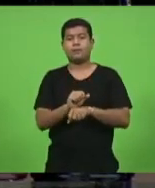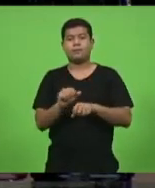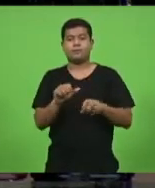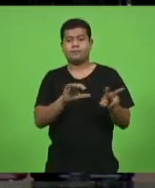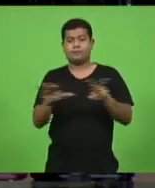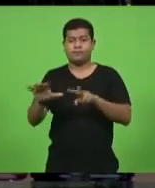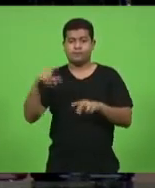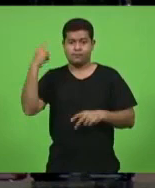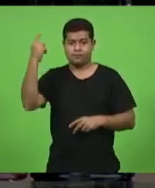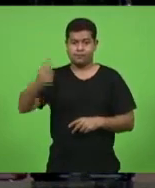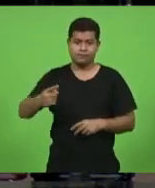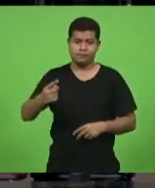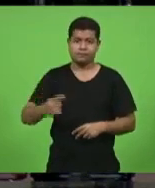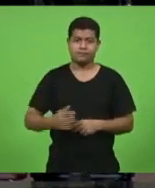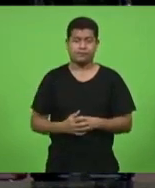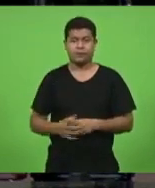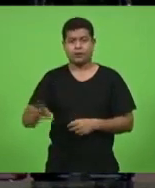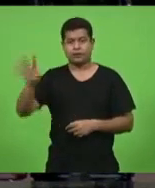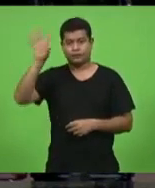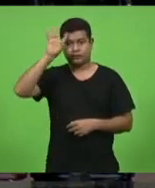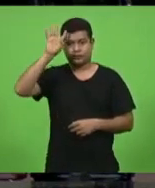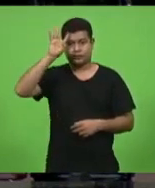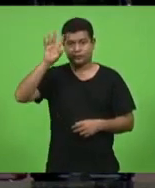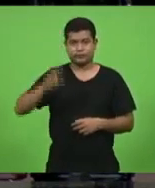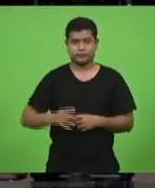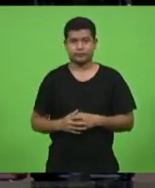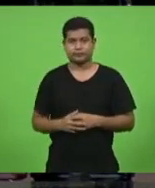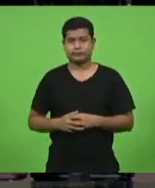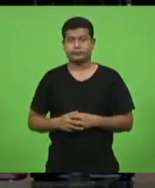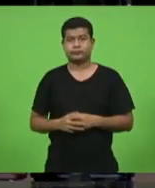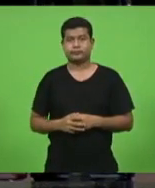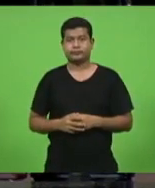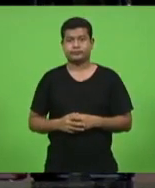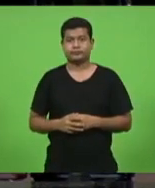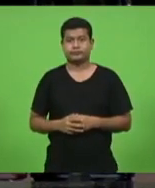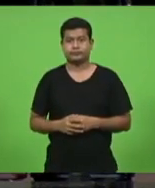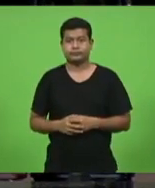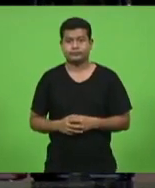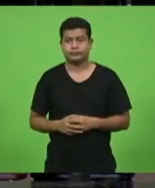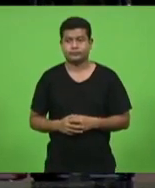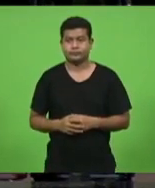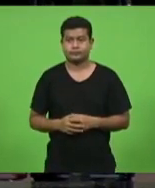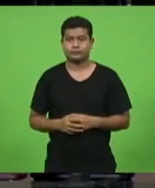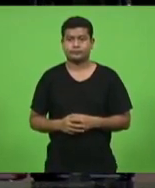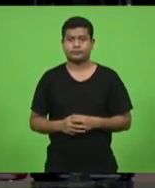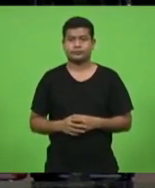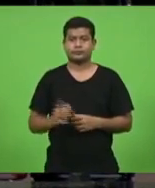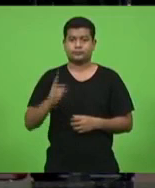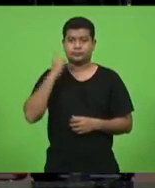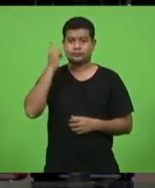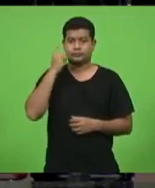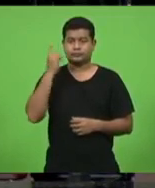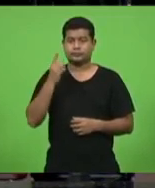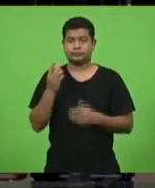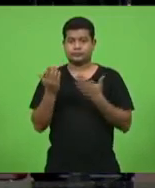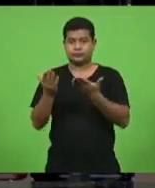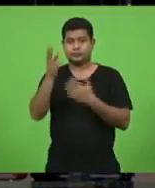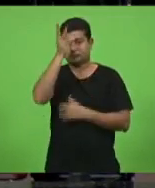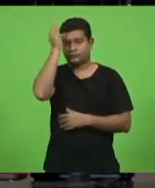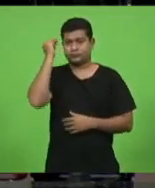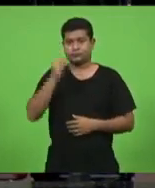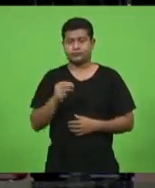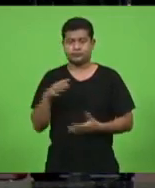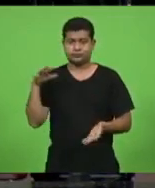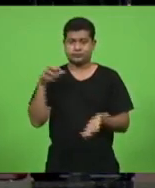a sessão de quarta-feira deputada em breve comunicações deputada Luciane Carminati está inscrita ainda quer